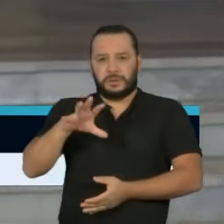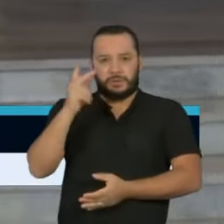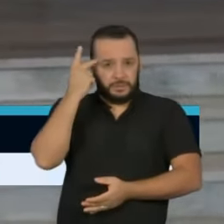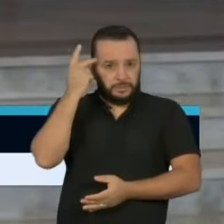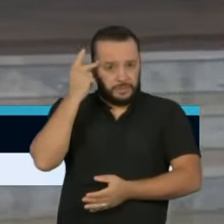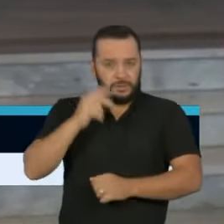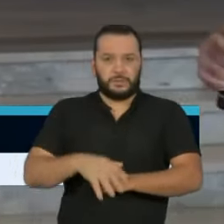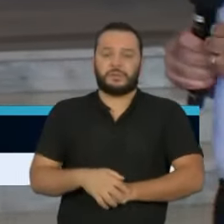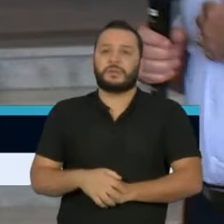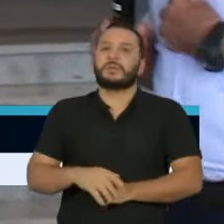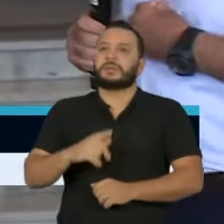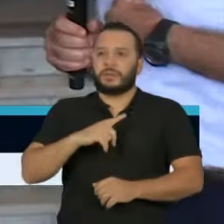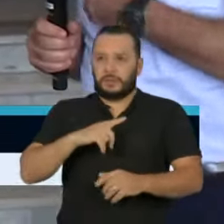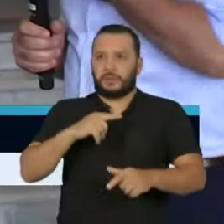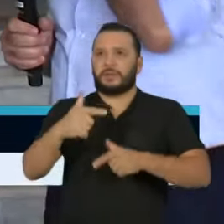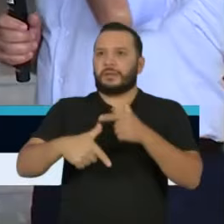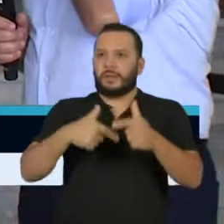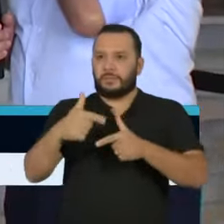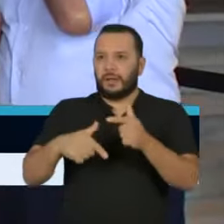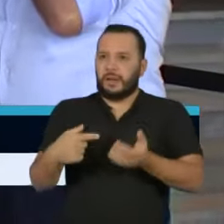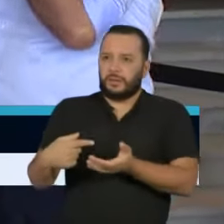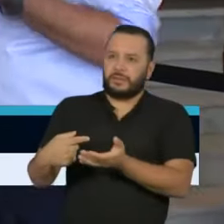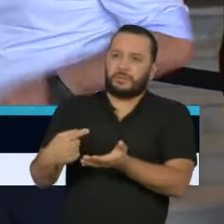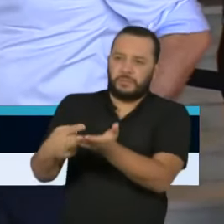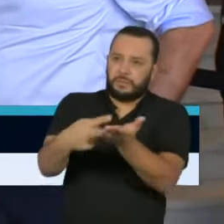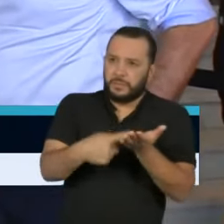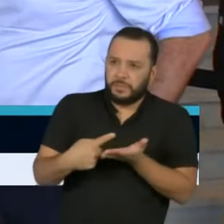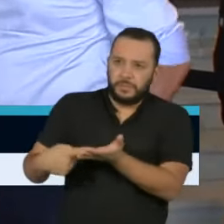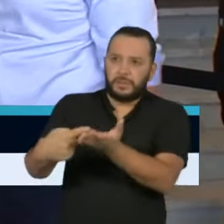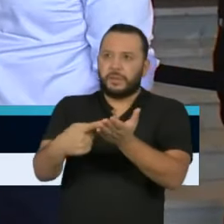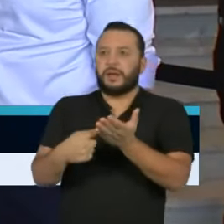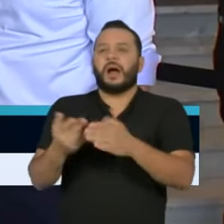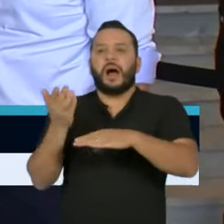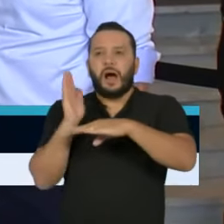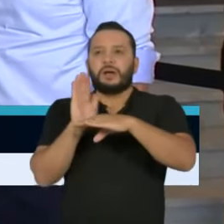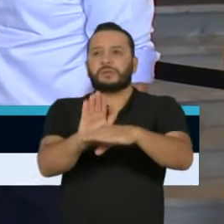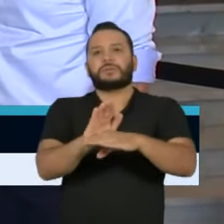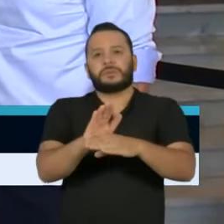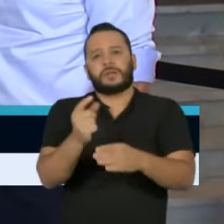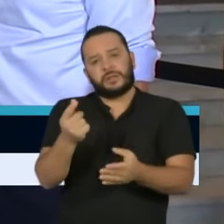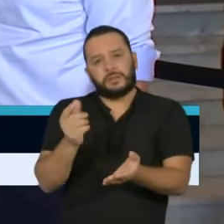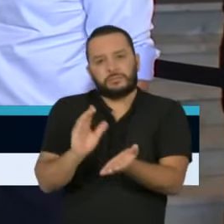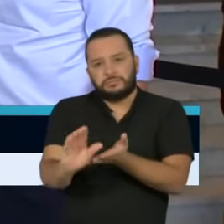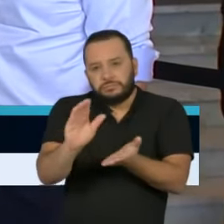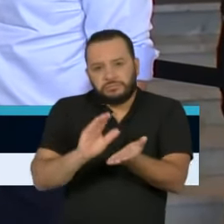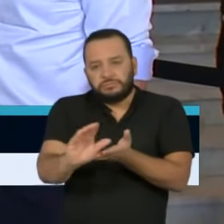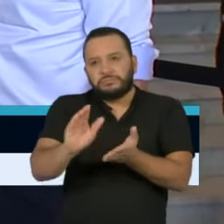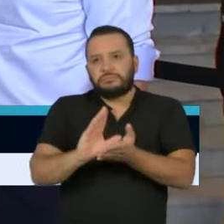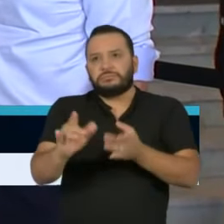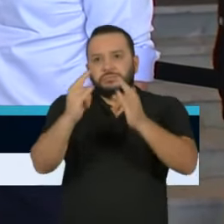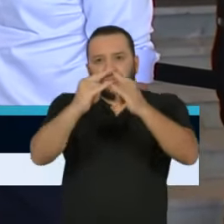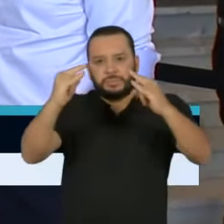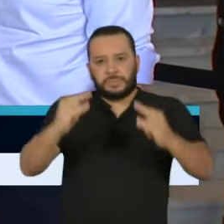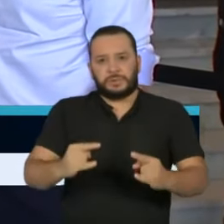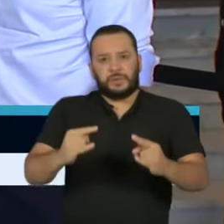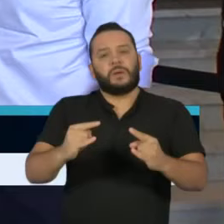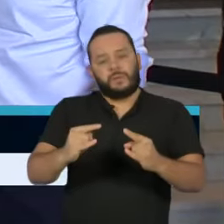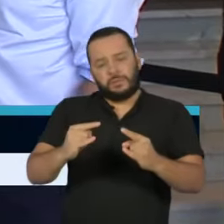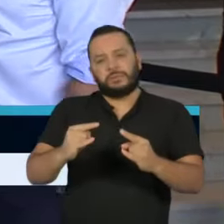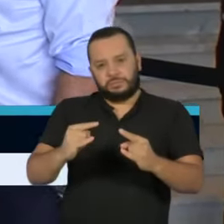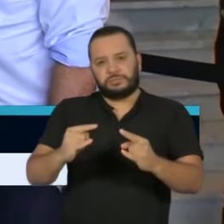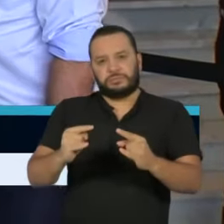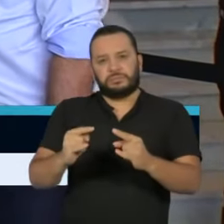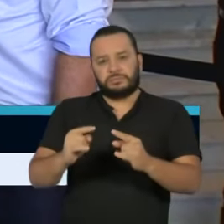Nós temos feito um trabalho de cooperação conjunta e contribuímos no financiamento dos hospitais de campanha, mas toda a orientação foi